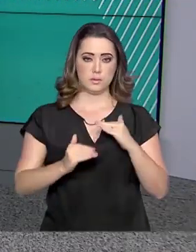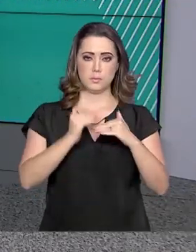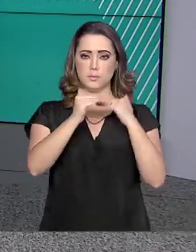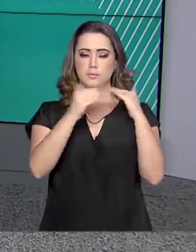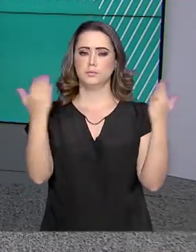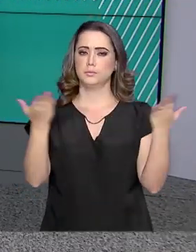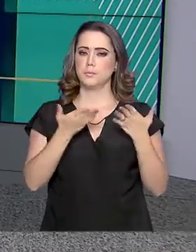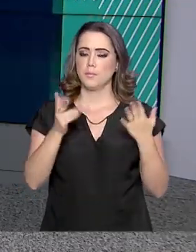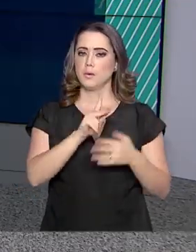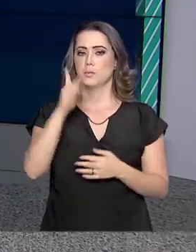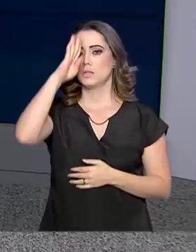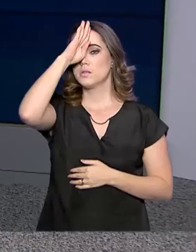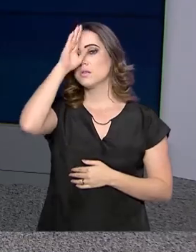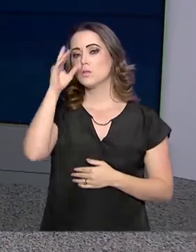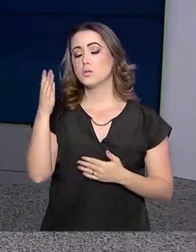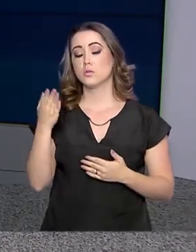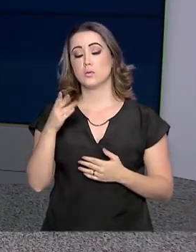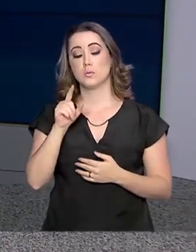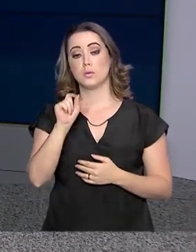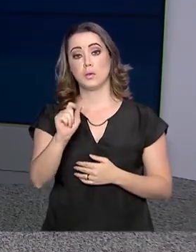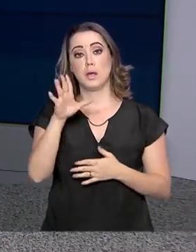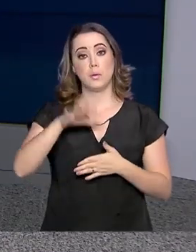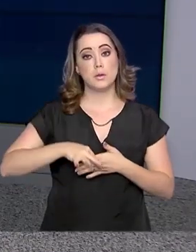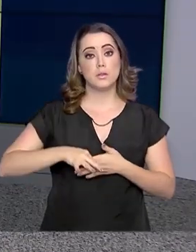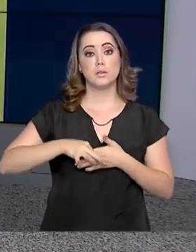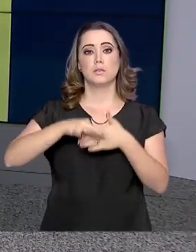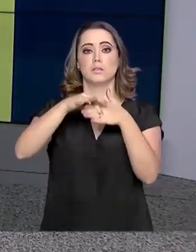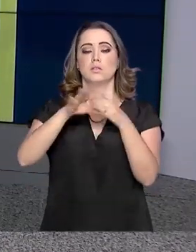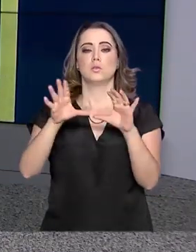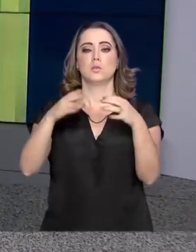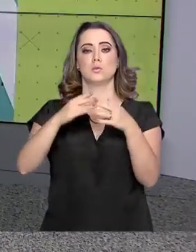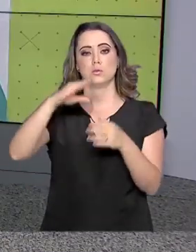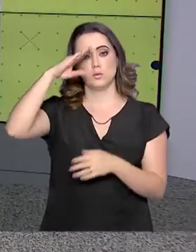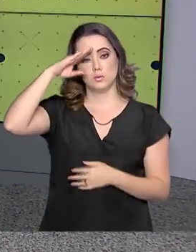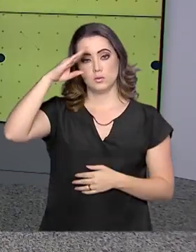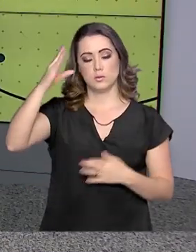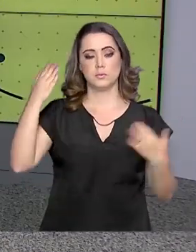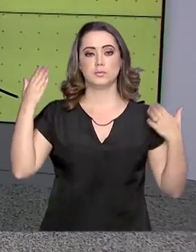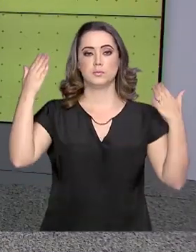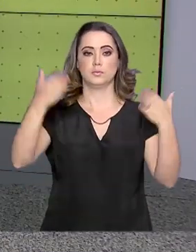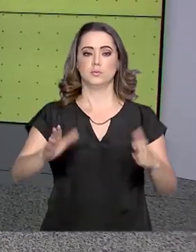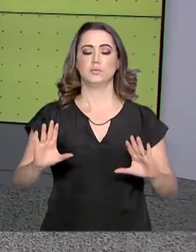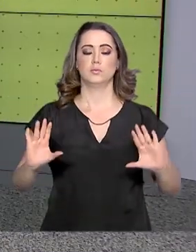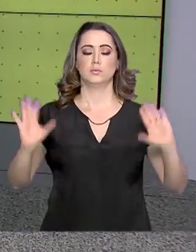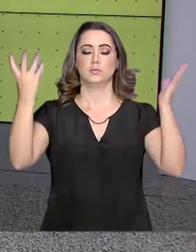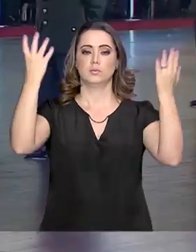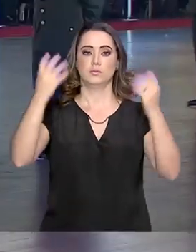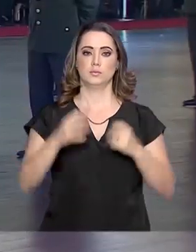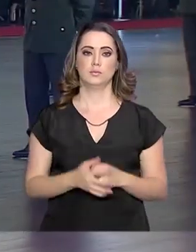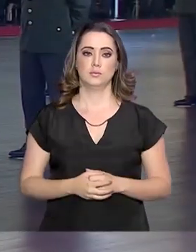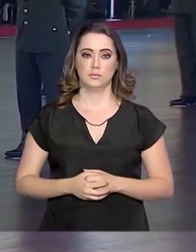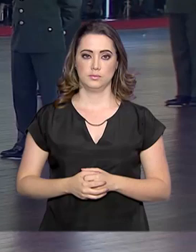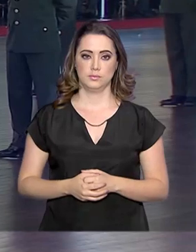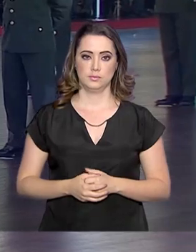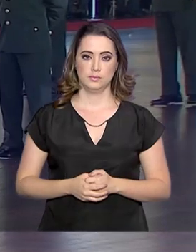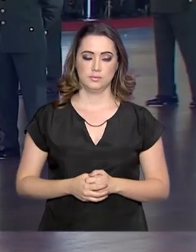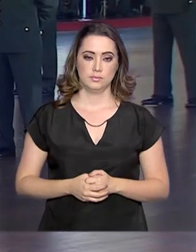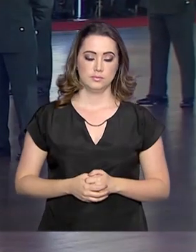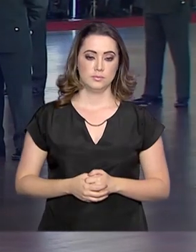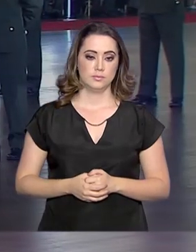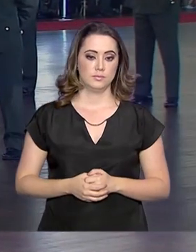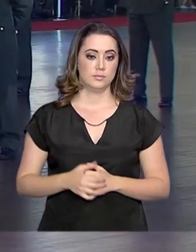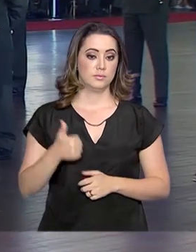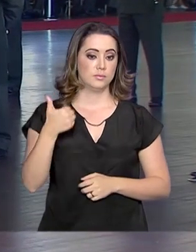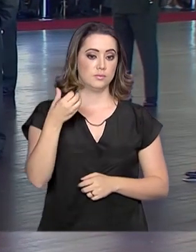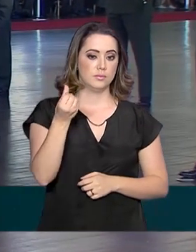hoje. O presidente Jair Bolsonaro, que é o comandante supremo das Forças Armadas, participou da cerimônia. Os